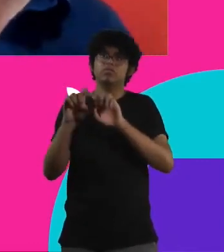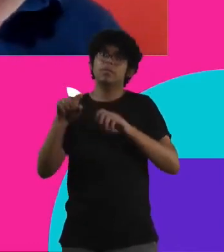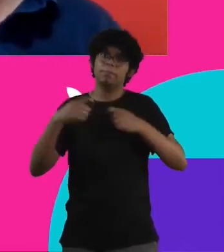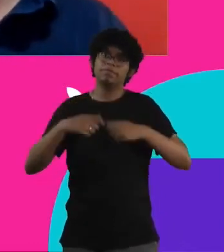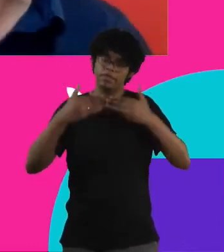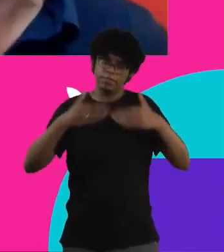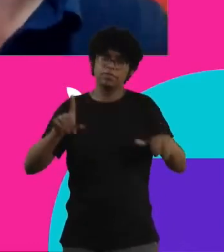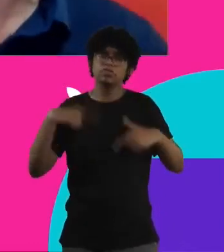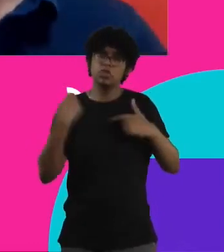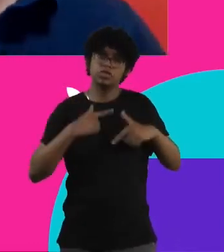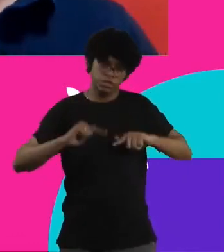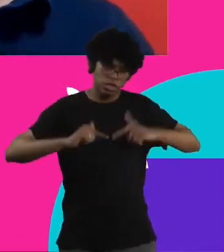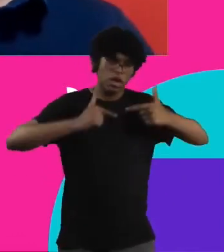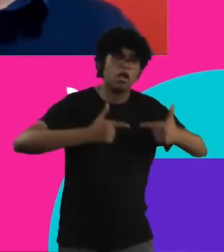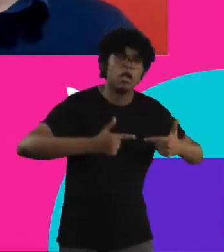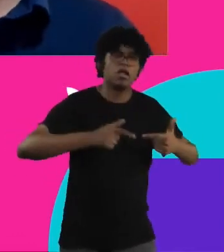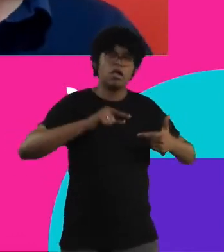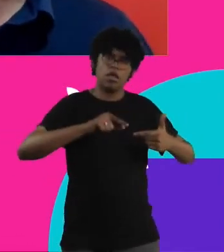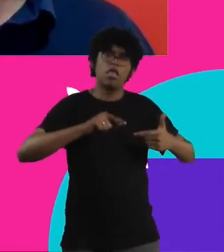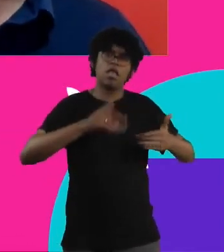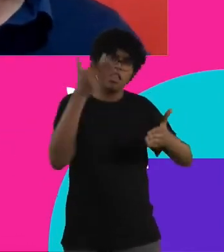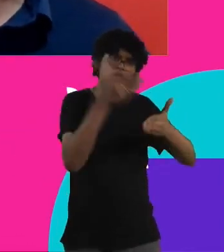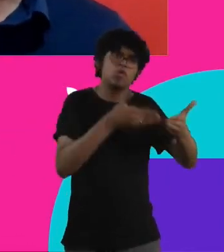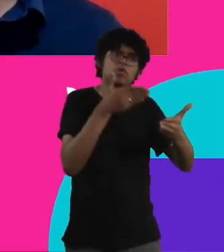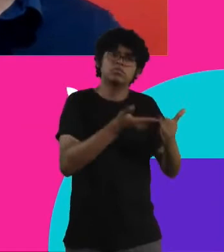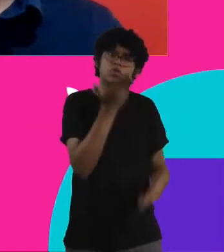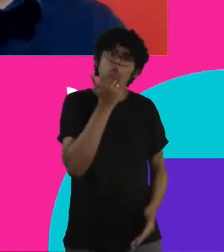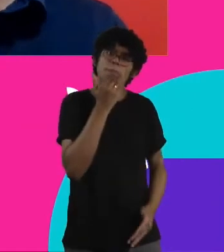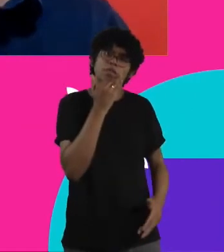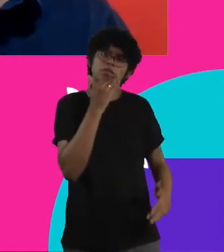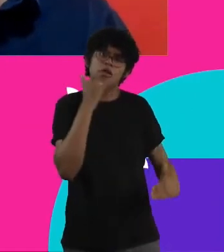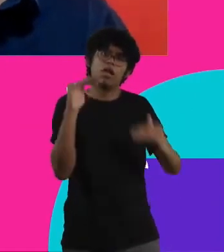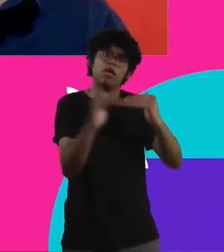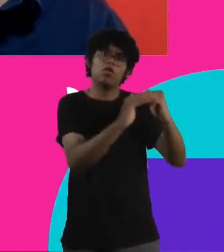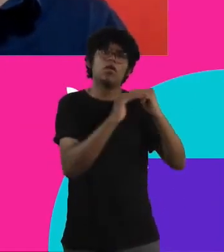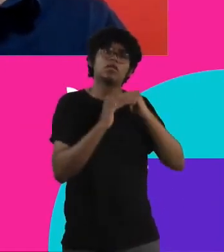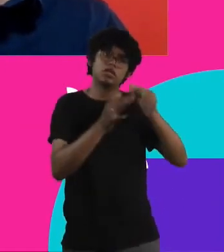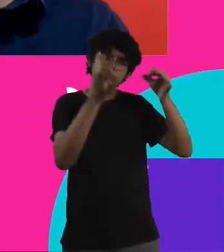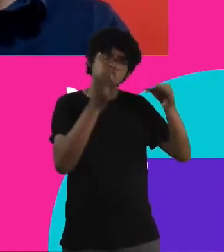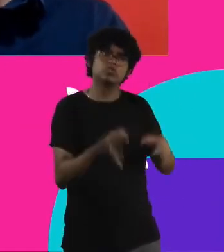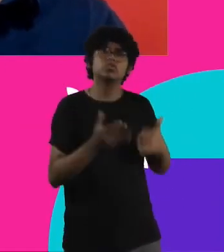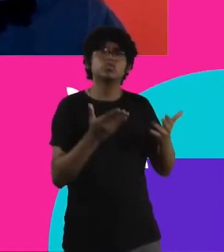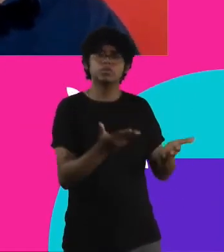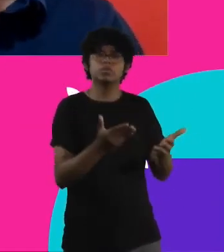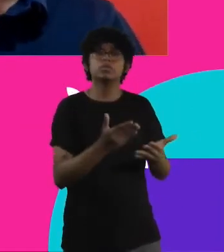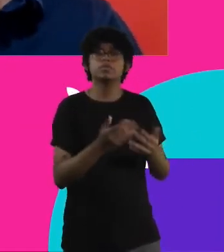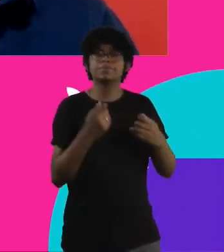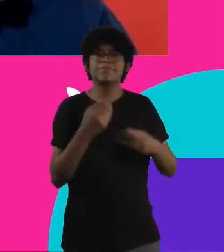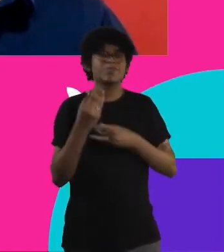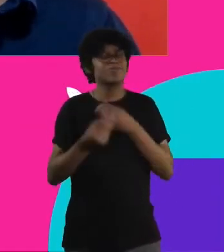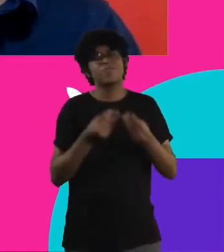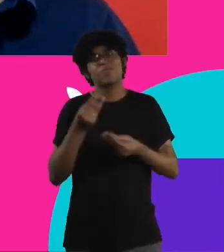ativistas de uma alimentação justa, digna para todo mundo saber dialogar ali com os outros sistemas de